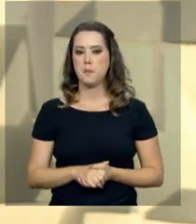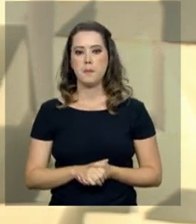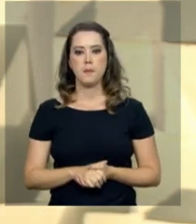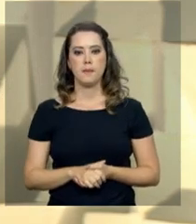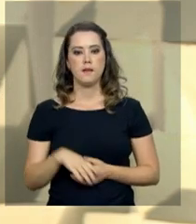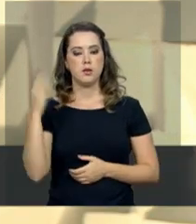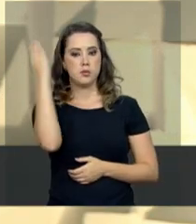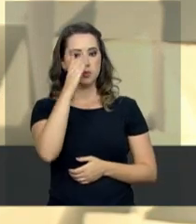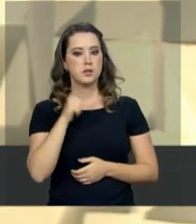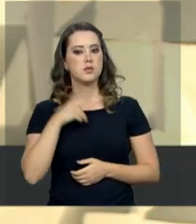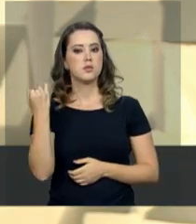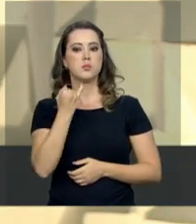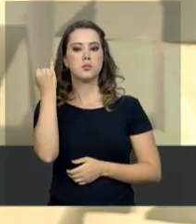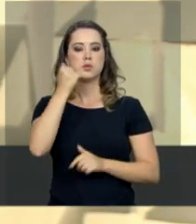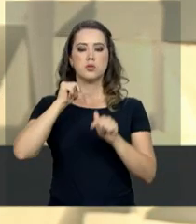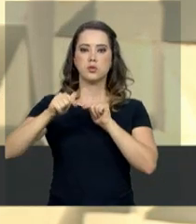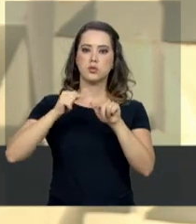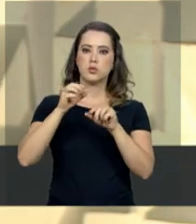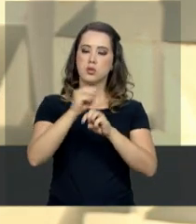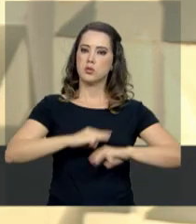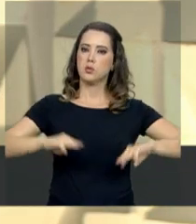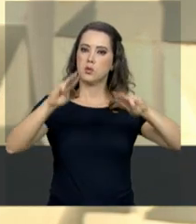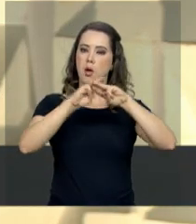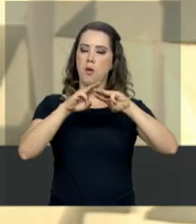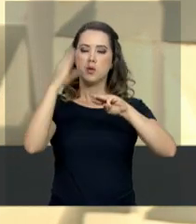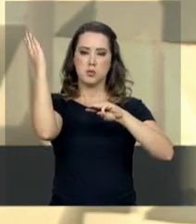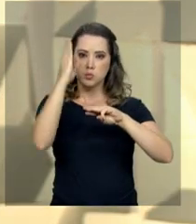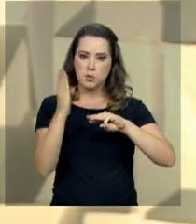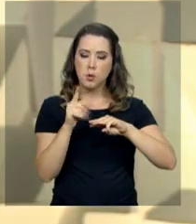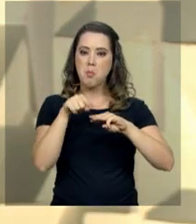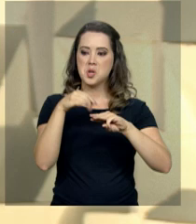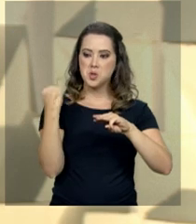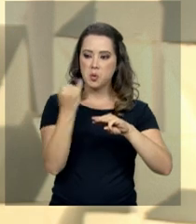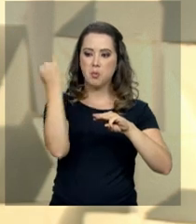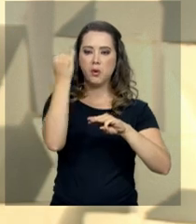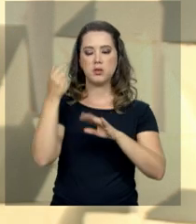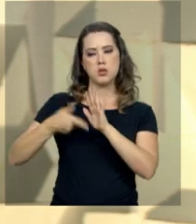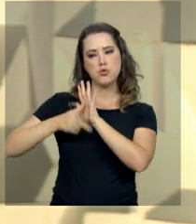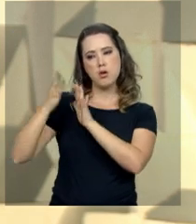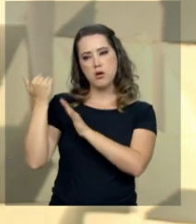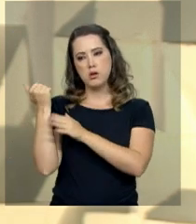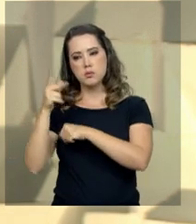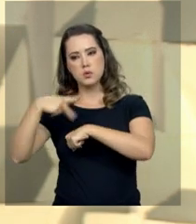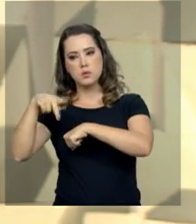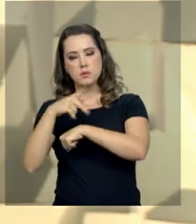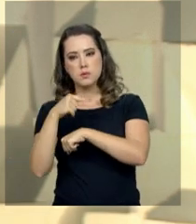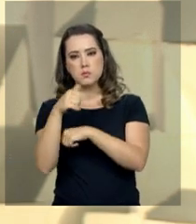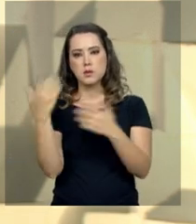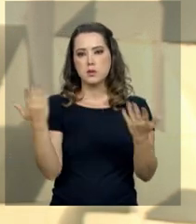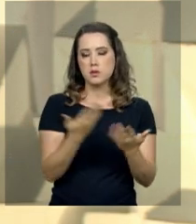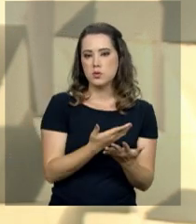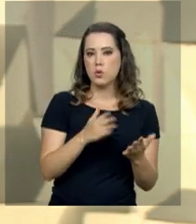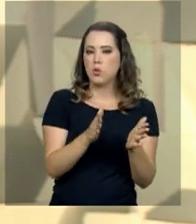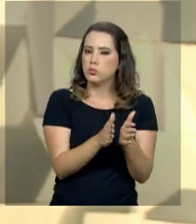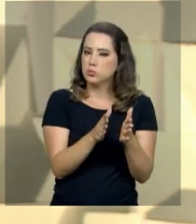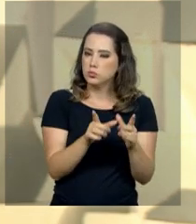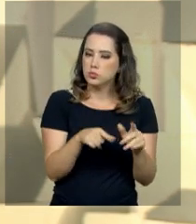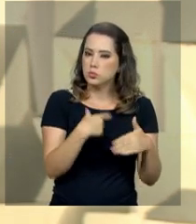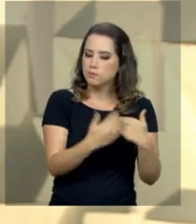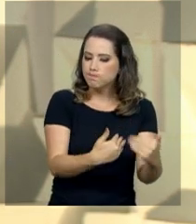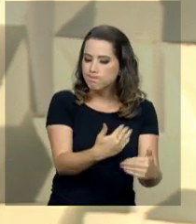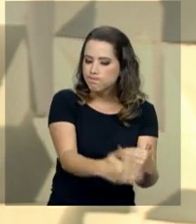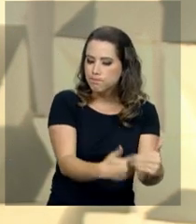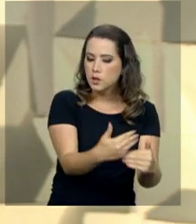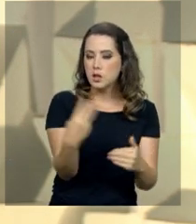relevante na ONU, isso é inegável. Entre os países emergentes na época, o chamado Terceiro Mundo, hoje emergentes, entre os